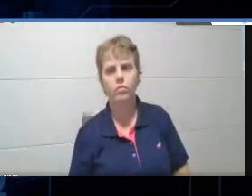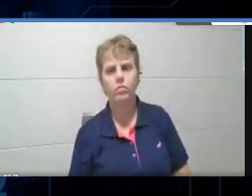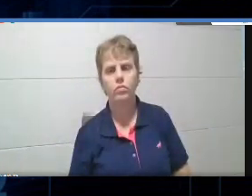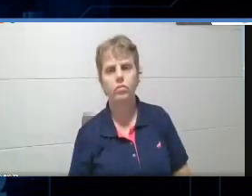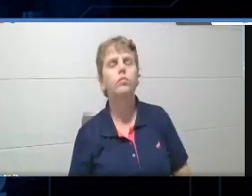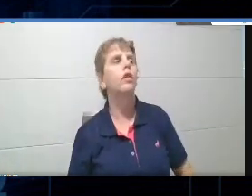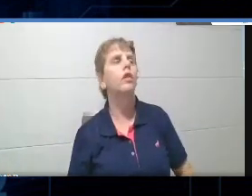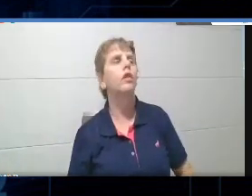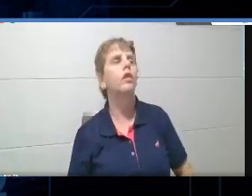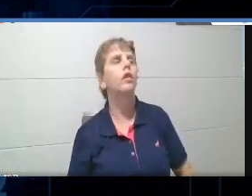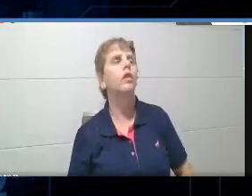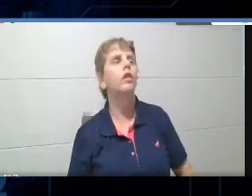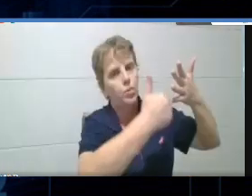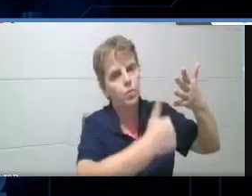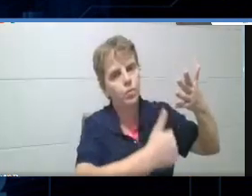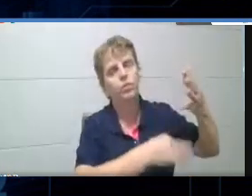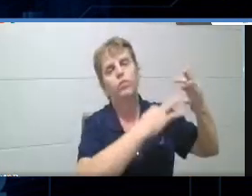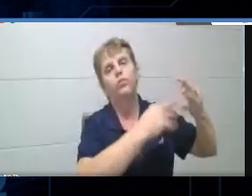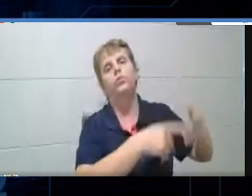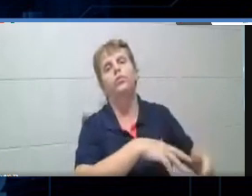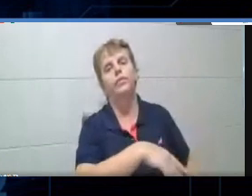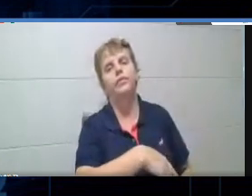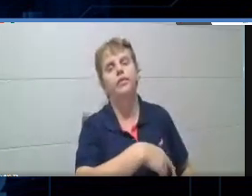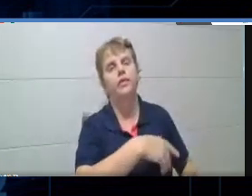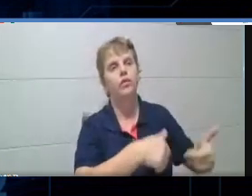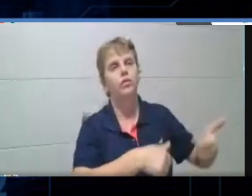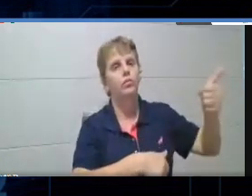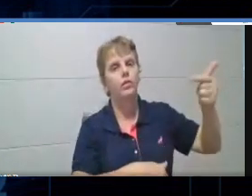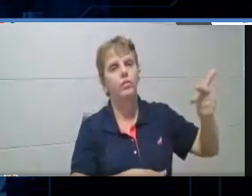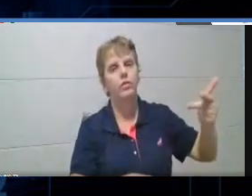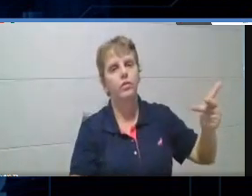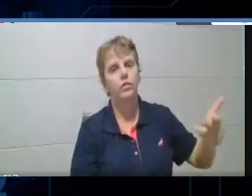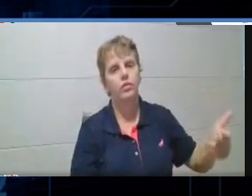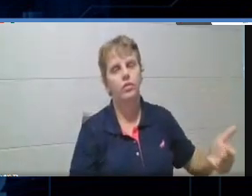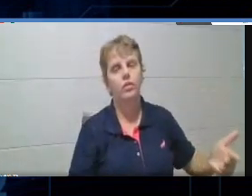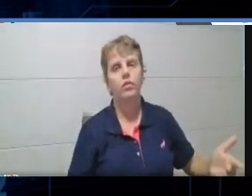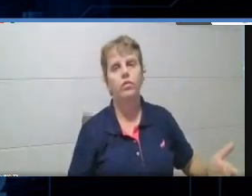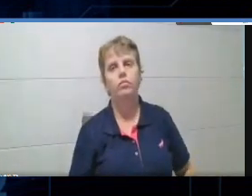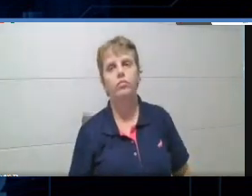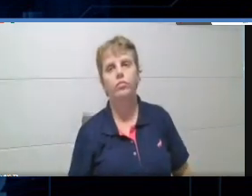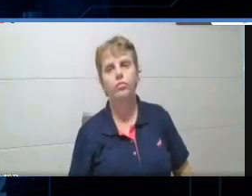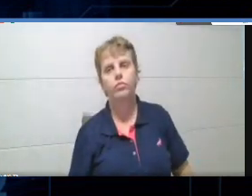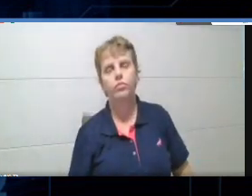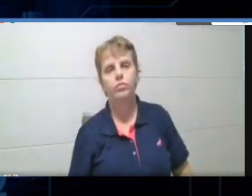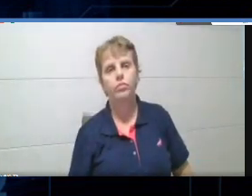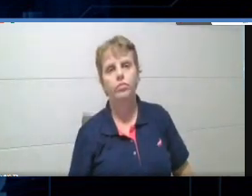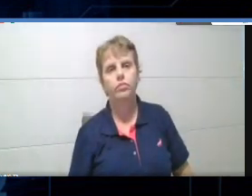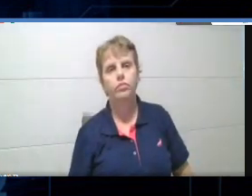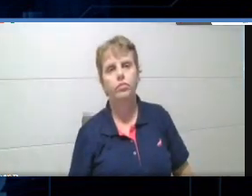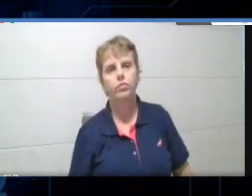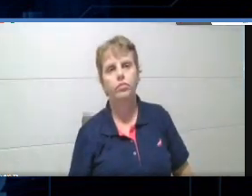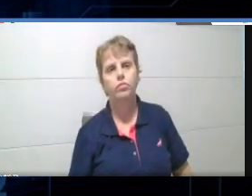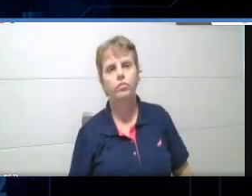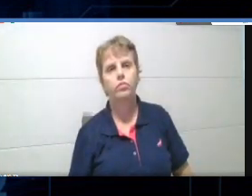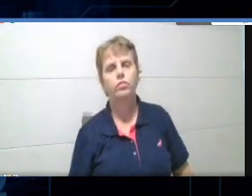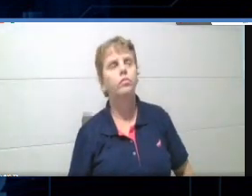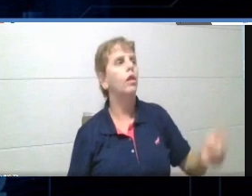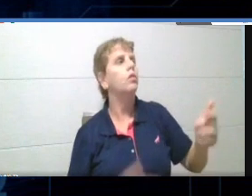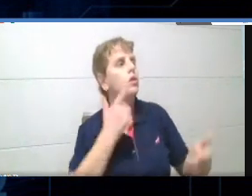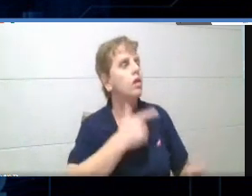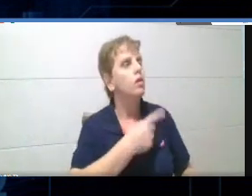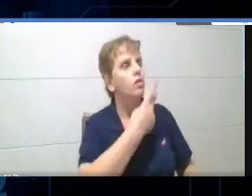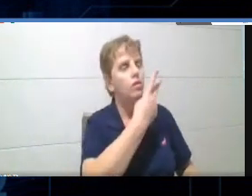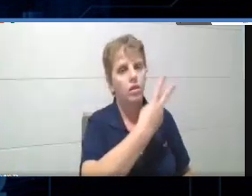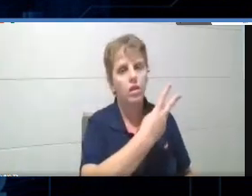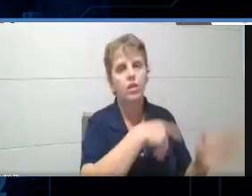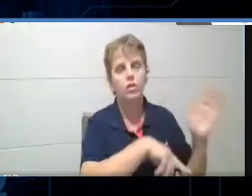todo um retorno, tá? Dos alunos, veja bem, quantas, ó, essa Diana aqui, Polete, ela acertou três questões, tá?